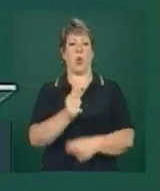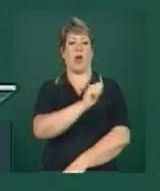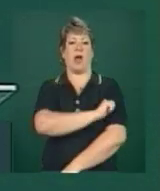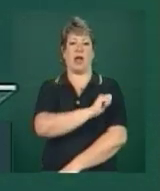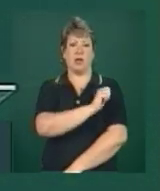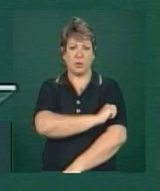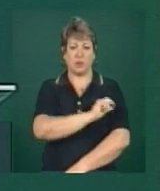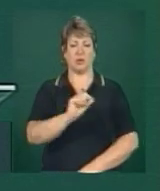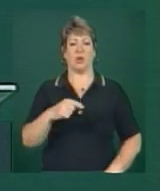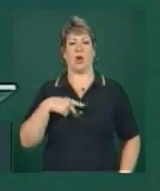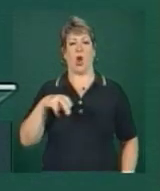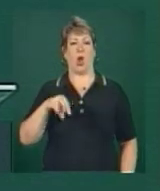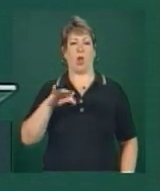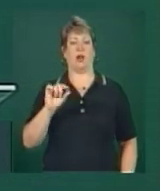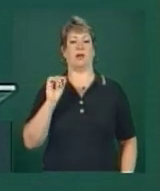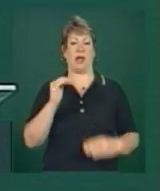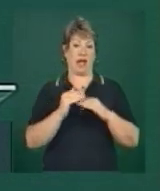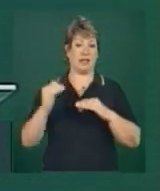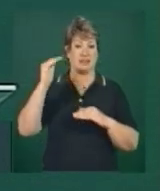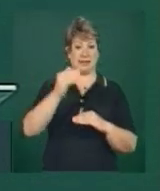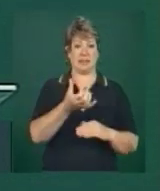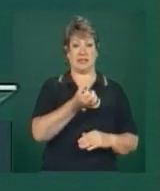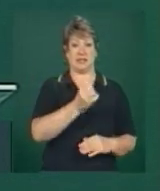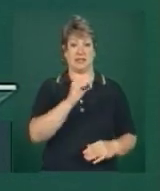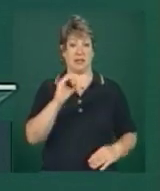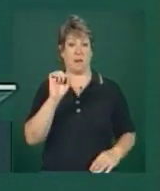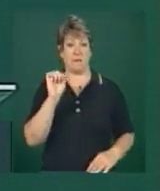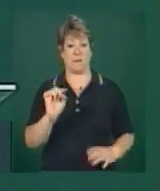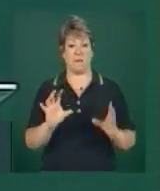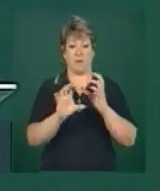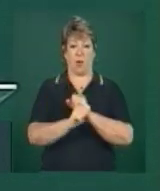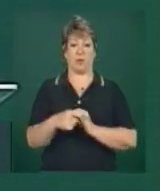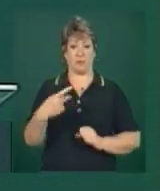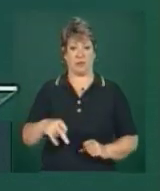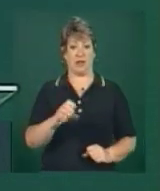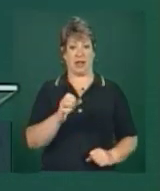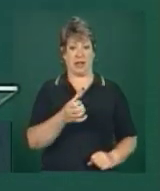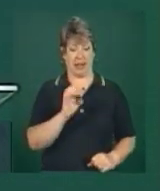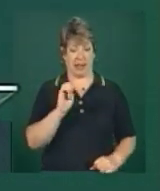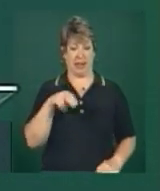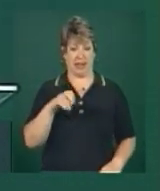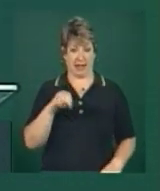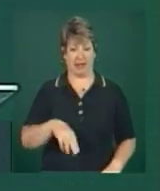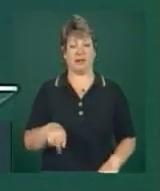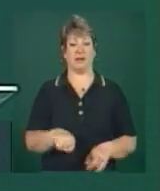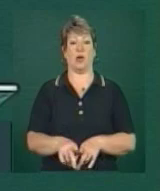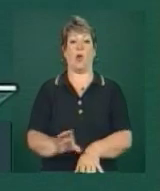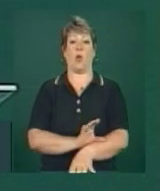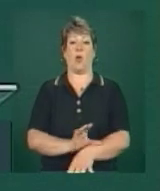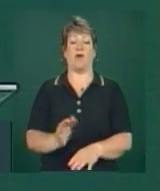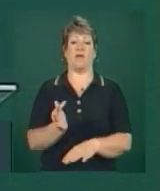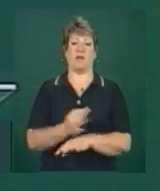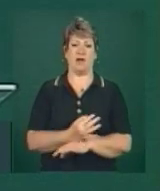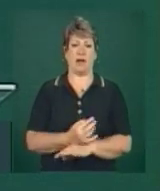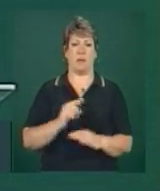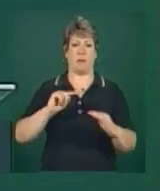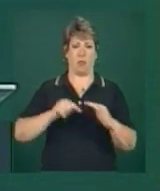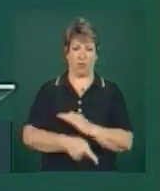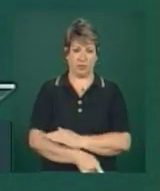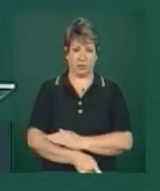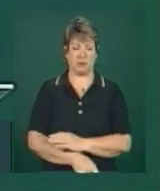nota acima de 600 pontos no Enem, curso de férias intensivo